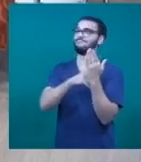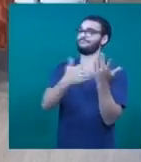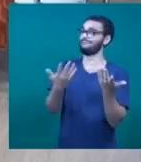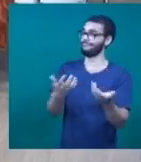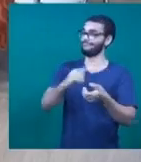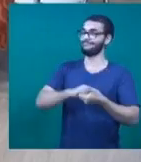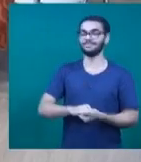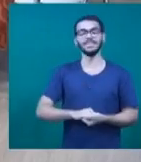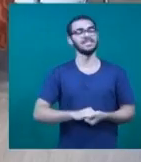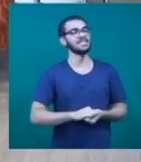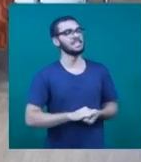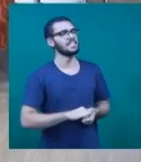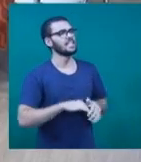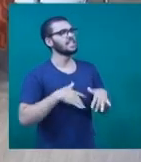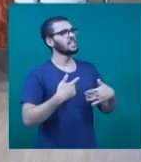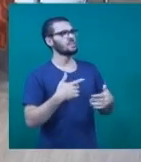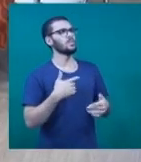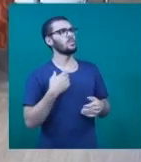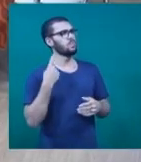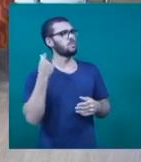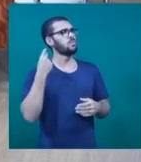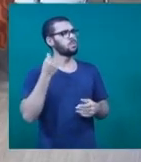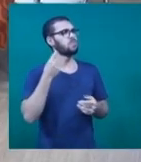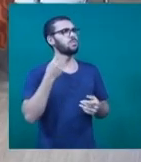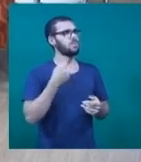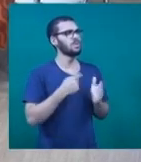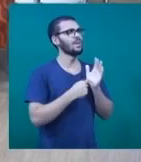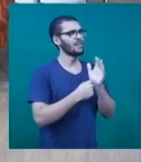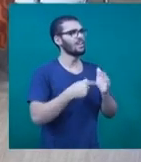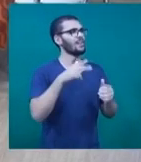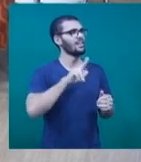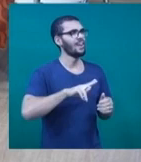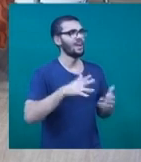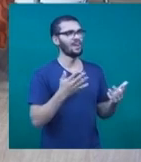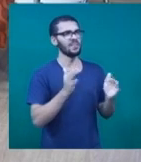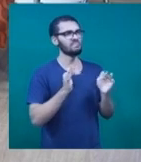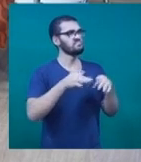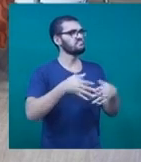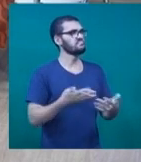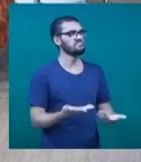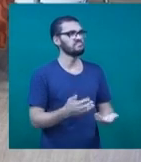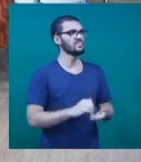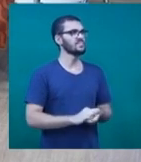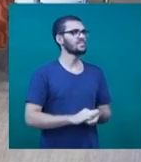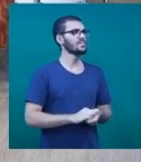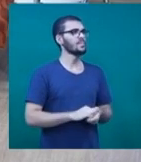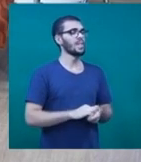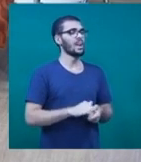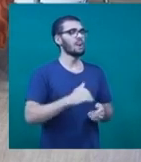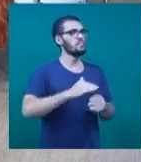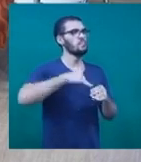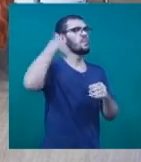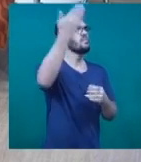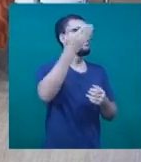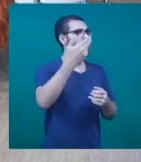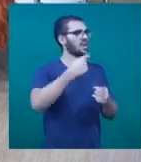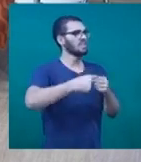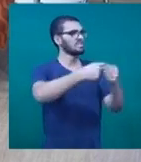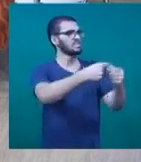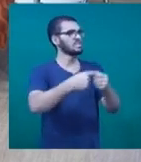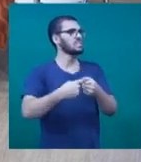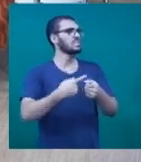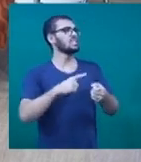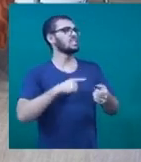Foram muitas apresentações em Uberlândia. Acaba por aqui ou não? Não, peça sai para outras cidades? Podem receber